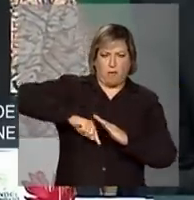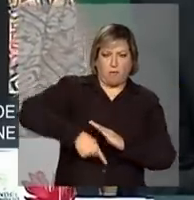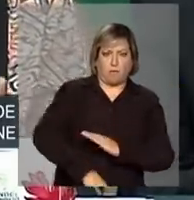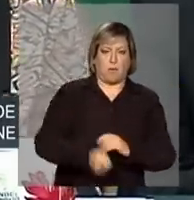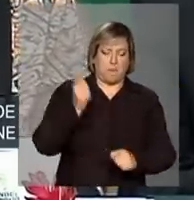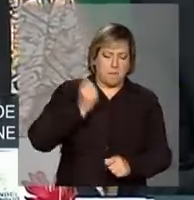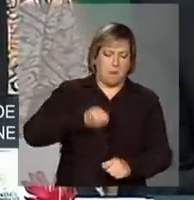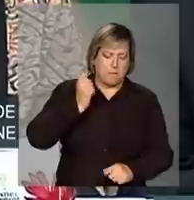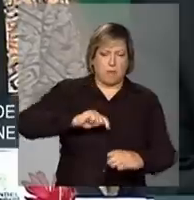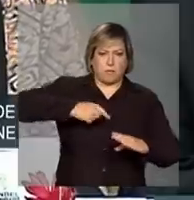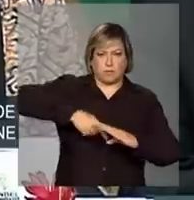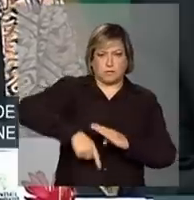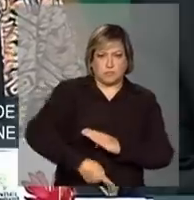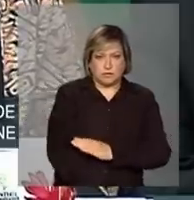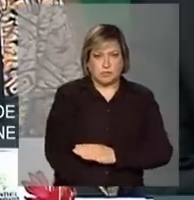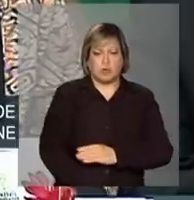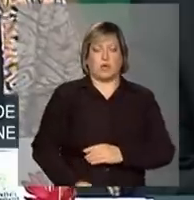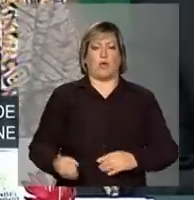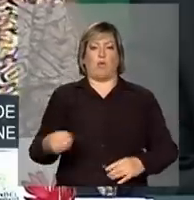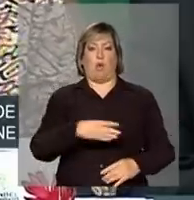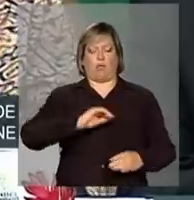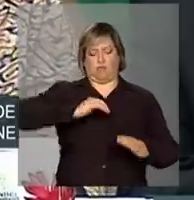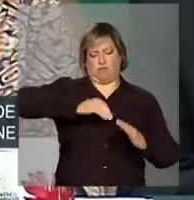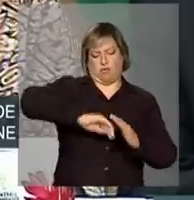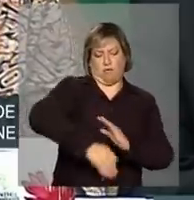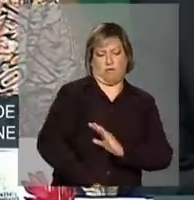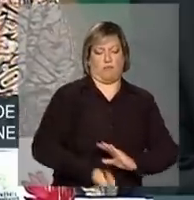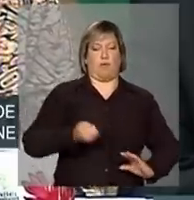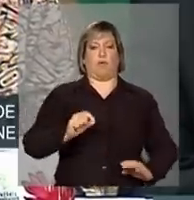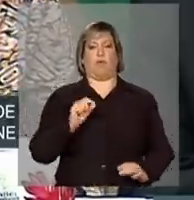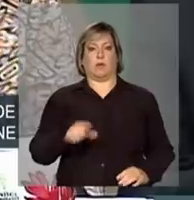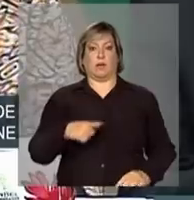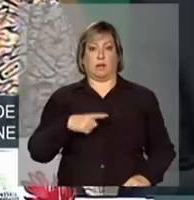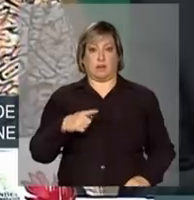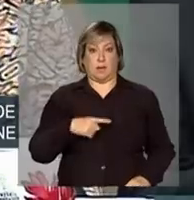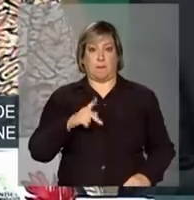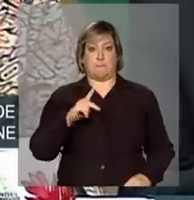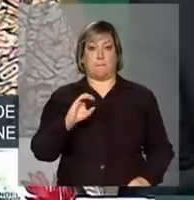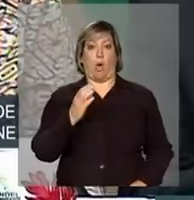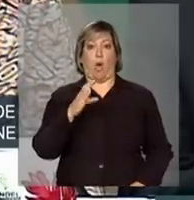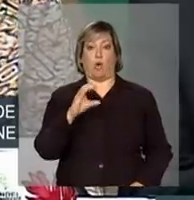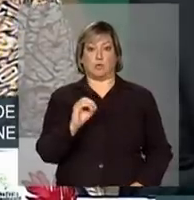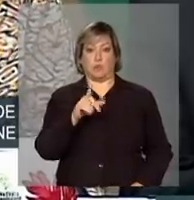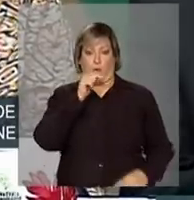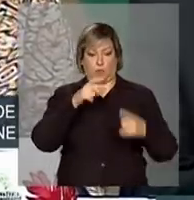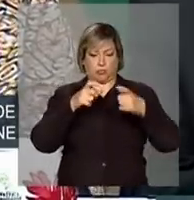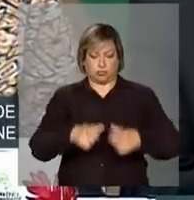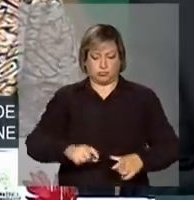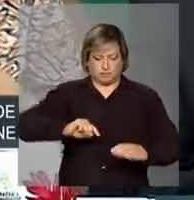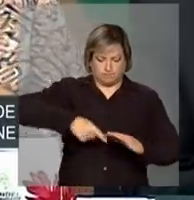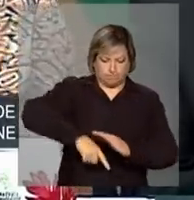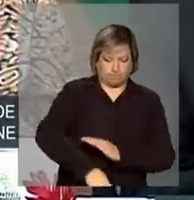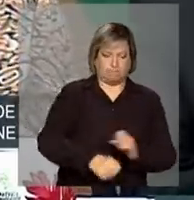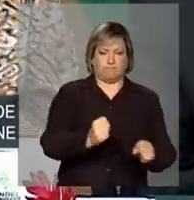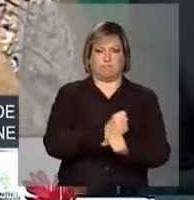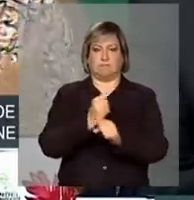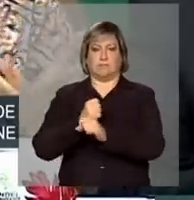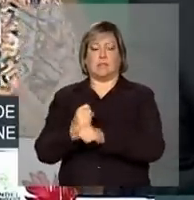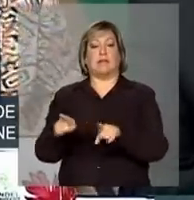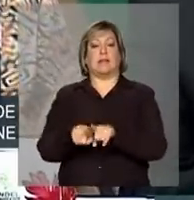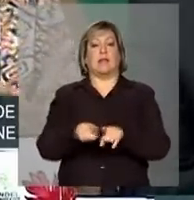né, com novas percuratrizes, mas também ampliando a capacidade de